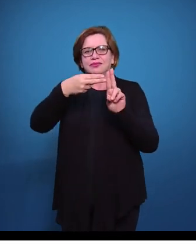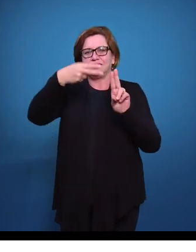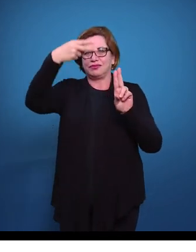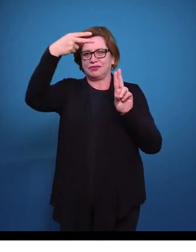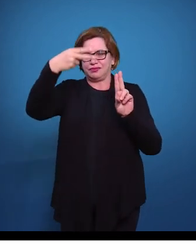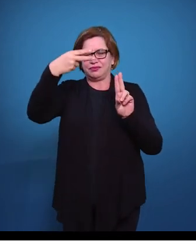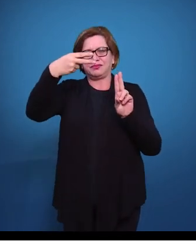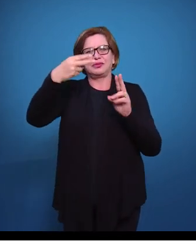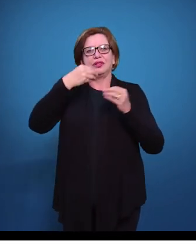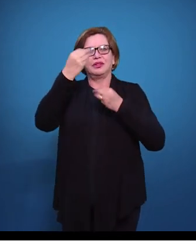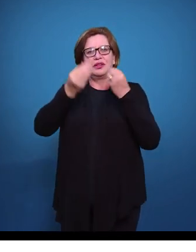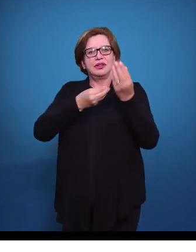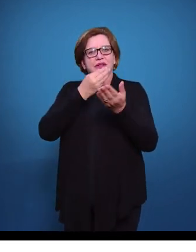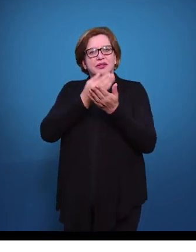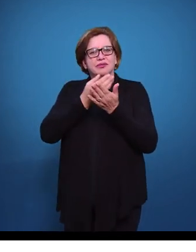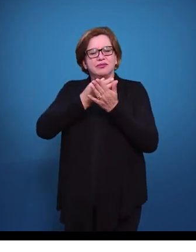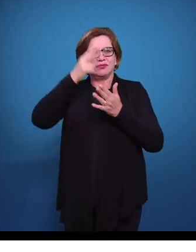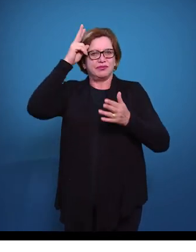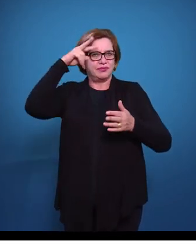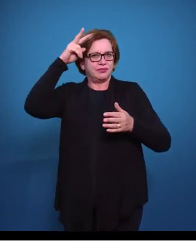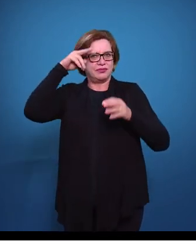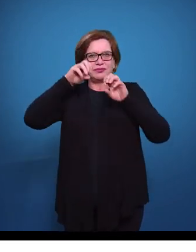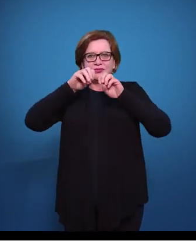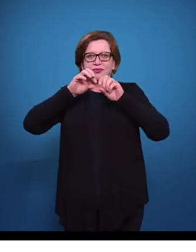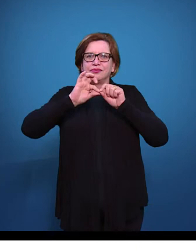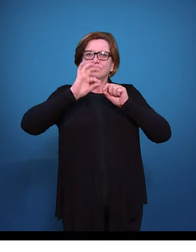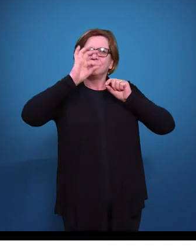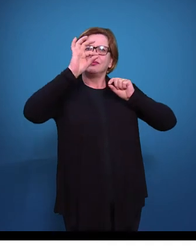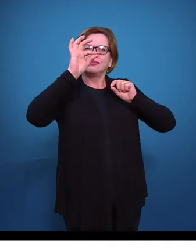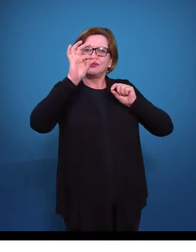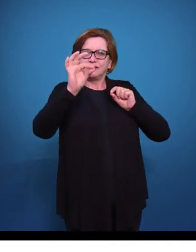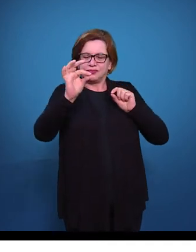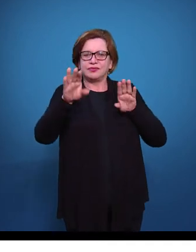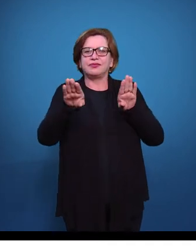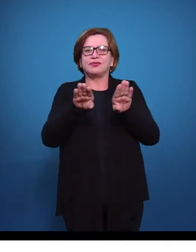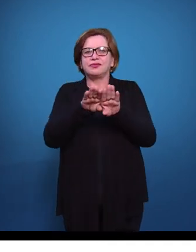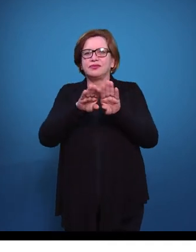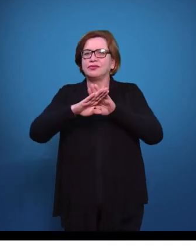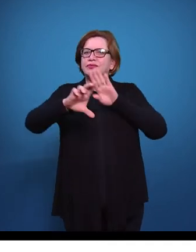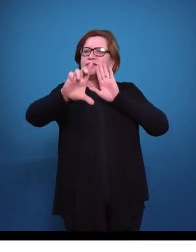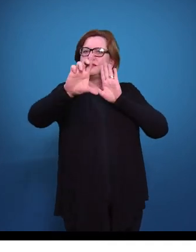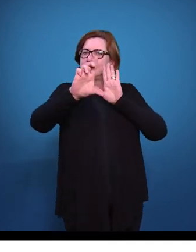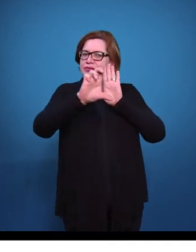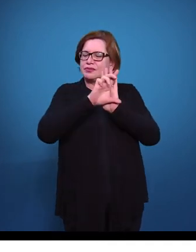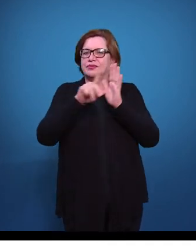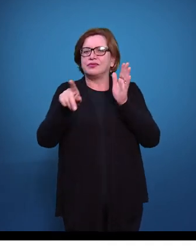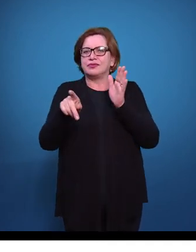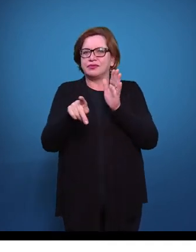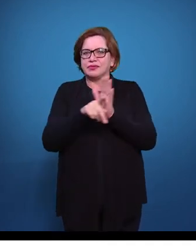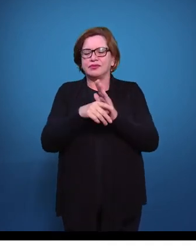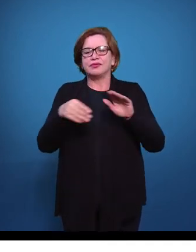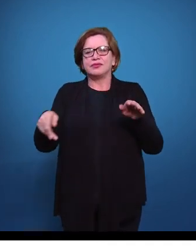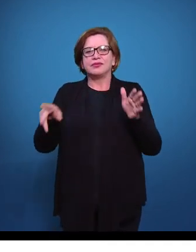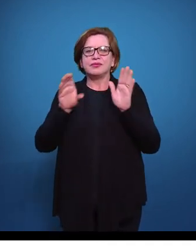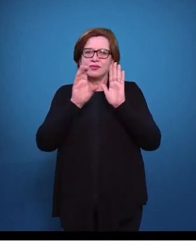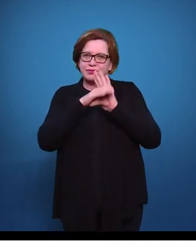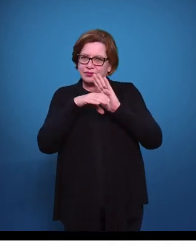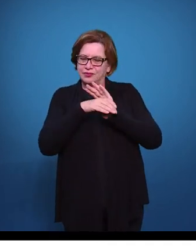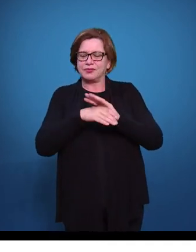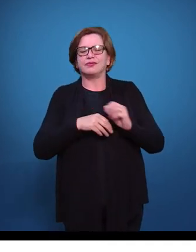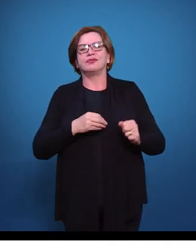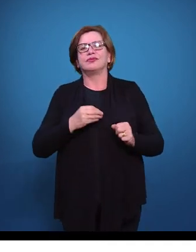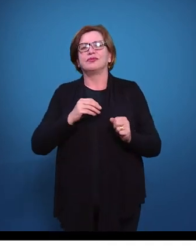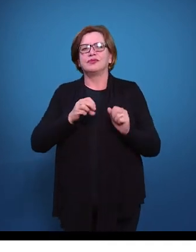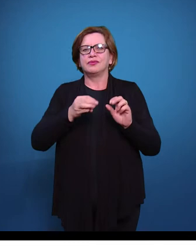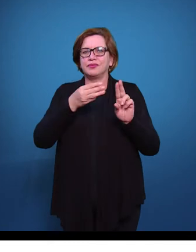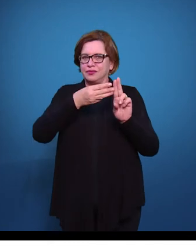nós vamos estudar sobre o histórico da educação à distância, as legislações que a regem sobre os seus conceitos. E